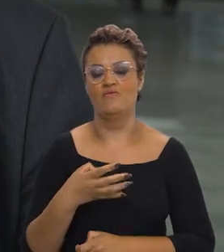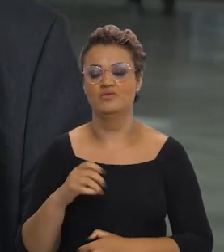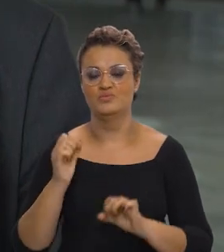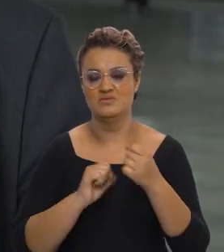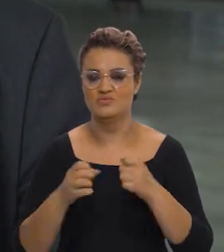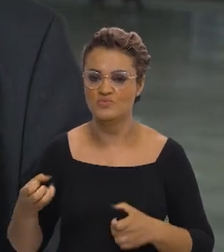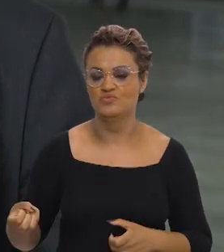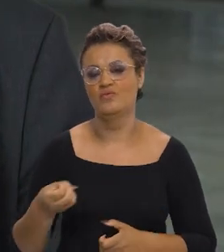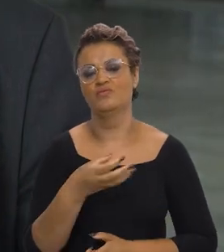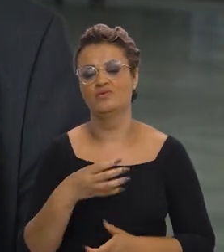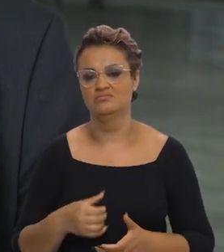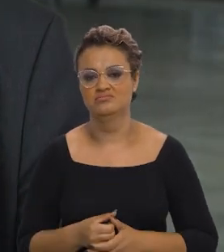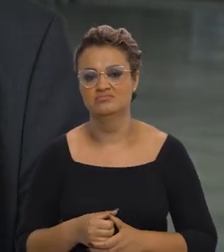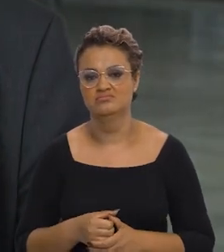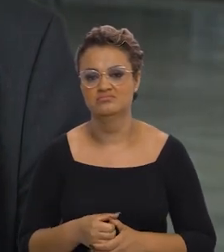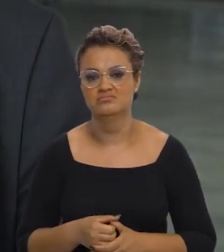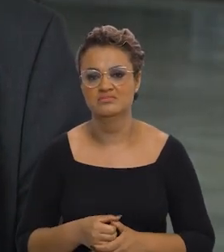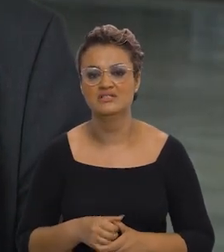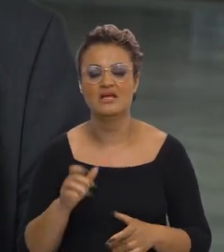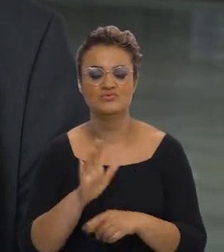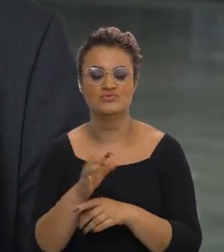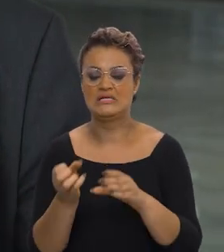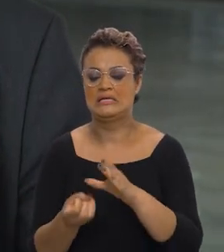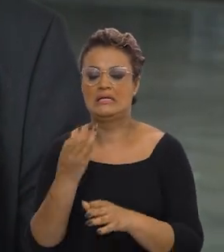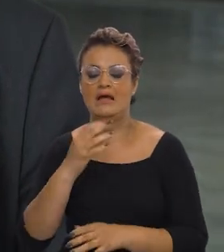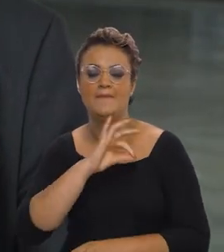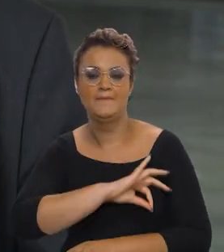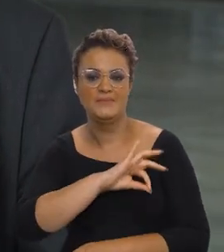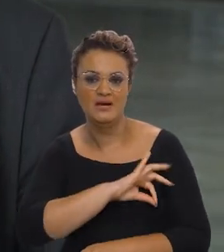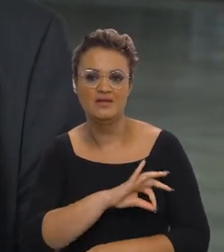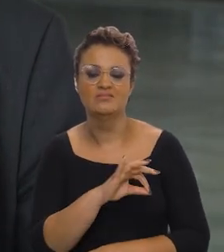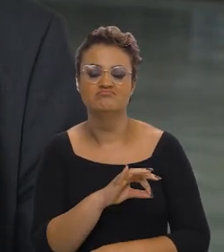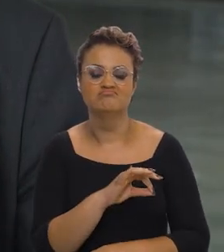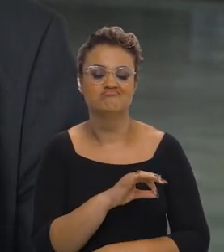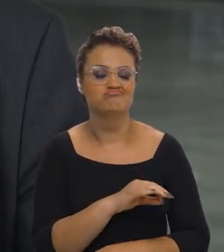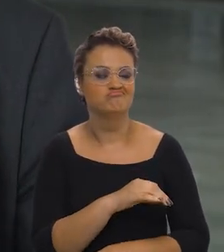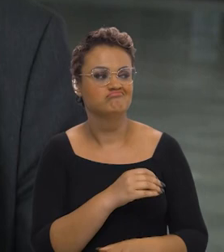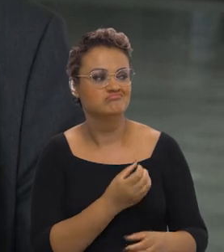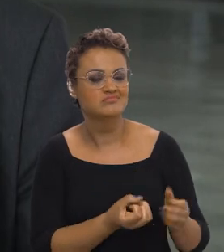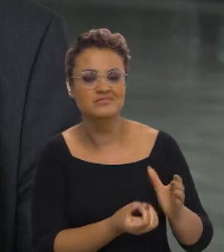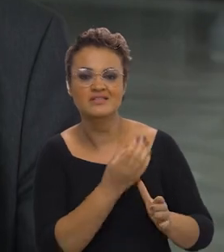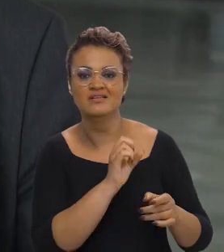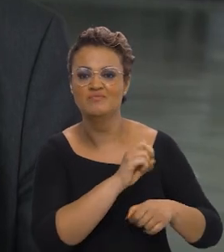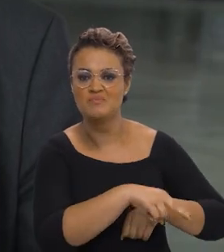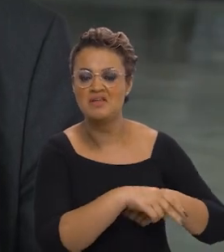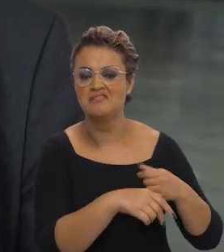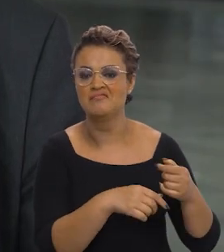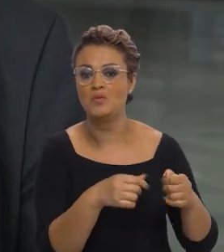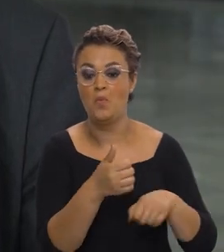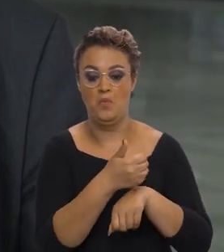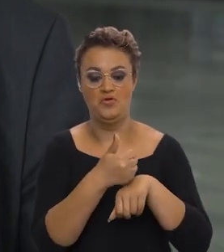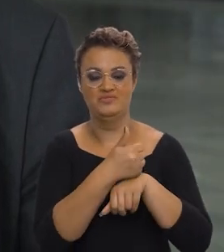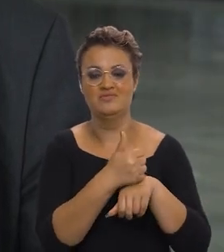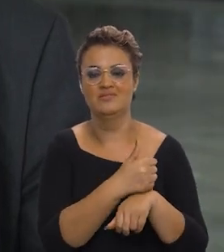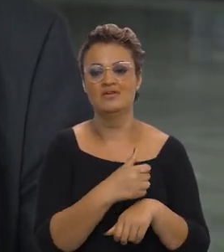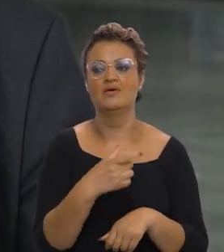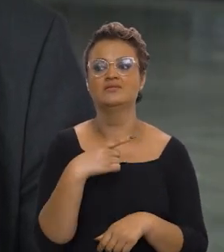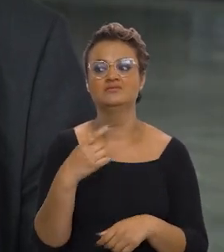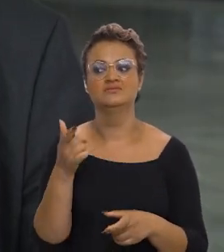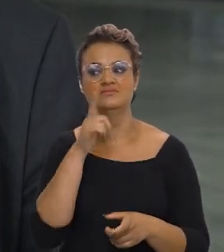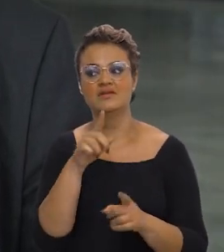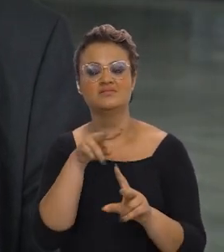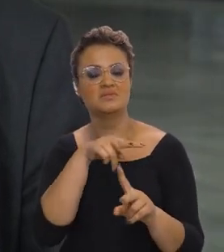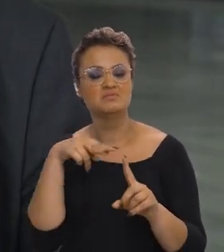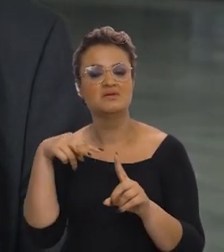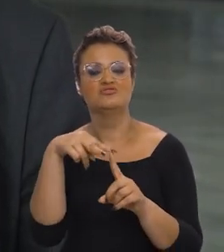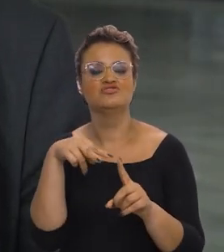nova industrialização, né, que gera empregos de qualificados e que também dê